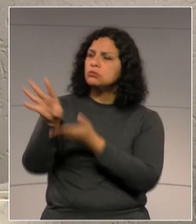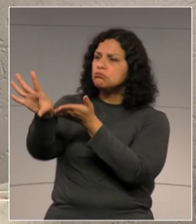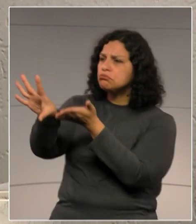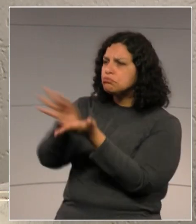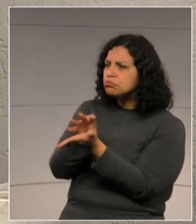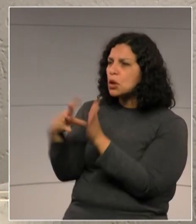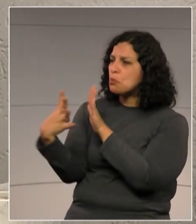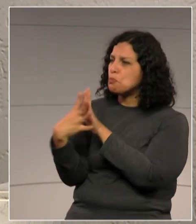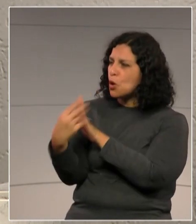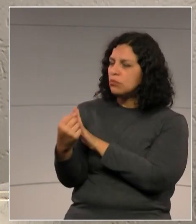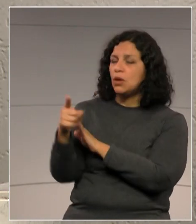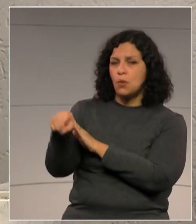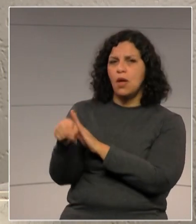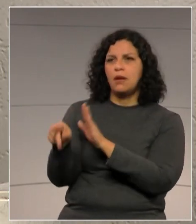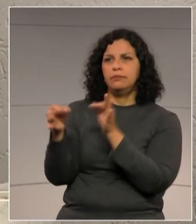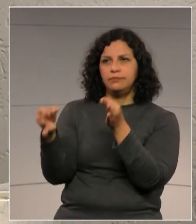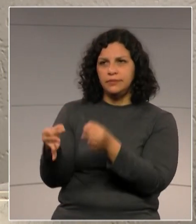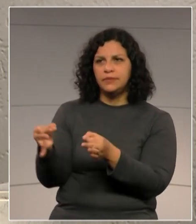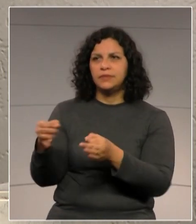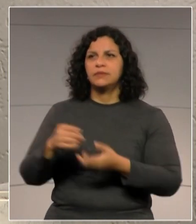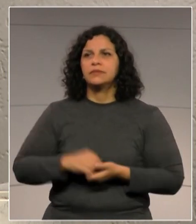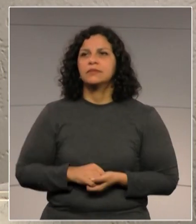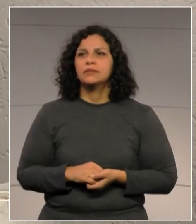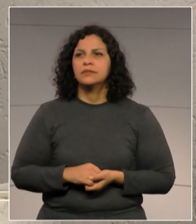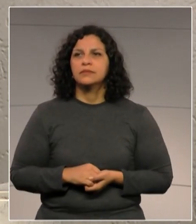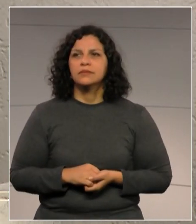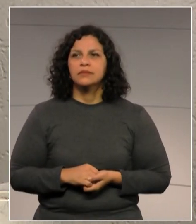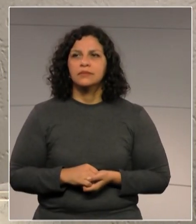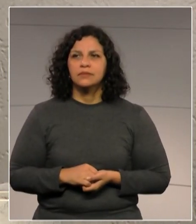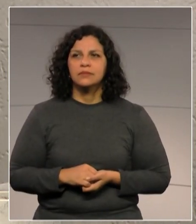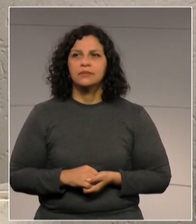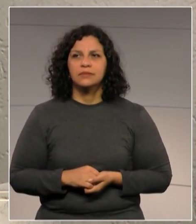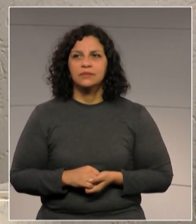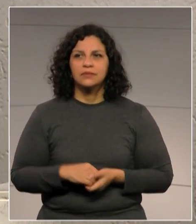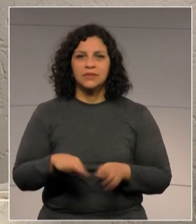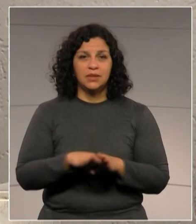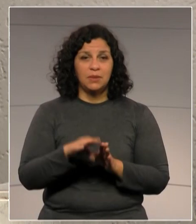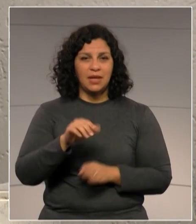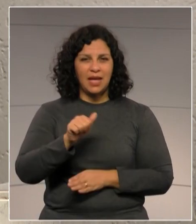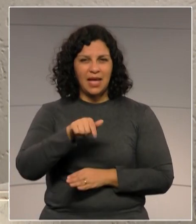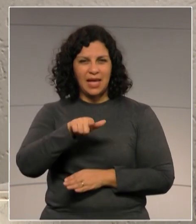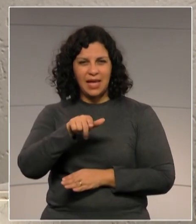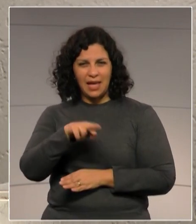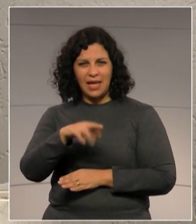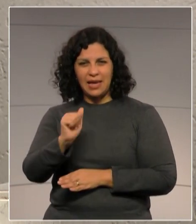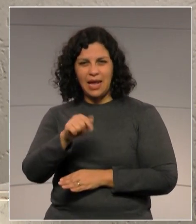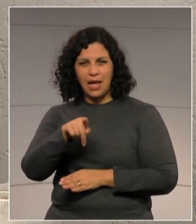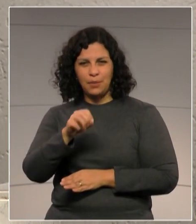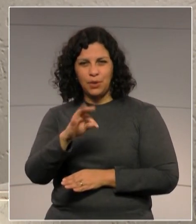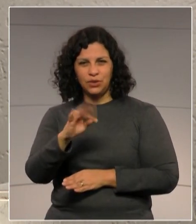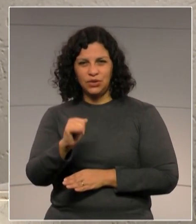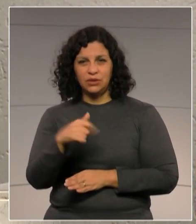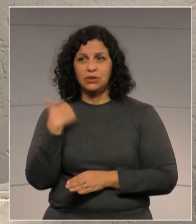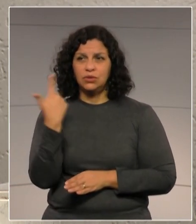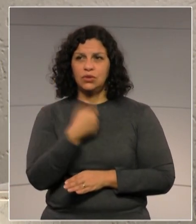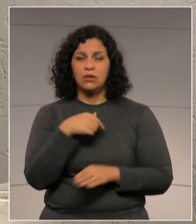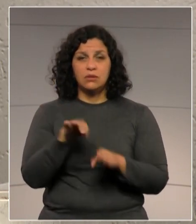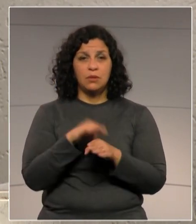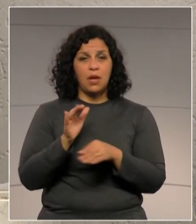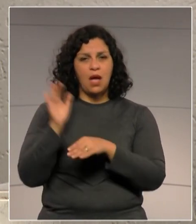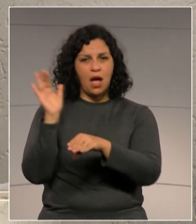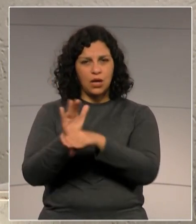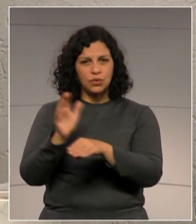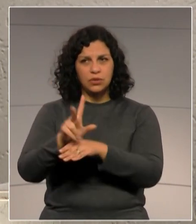que sempre... Ah, o CREAS para Araputi. Parabéns, prefeita. Parabéns, deputado